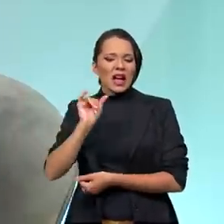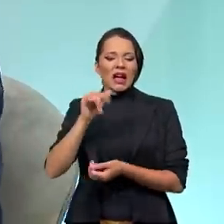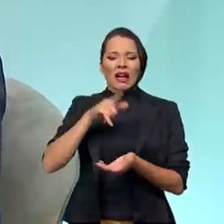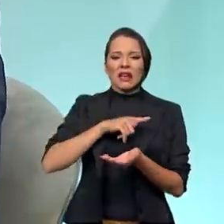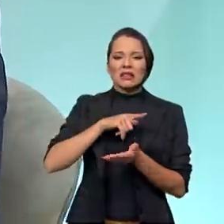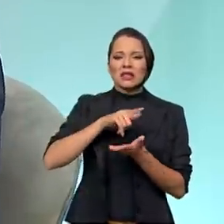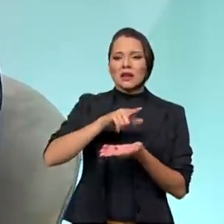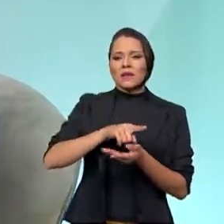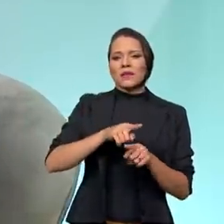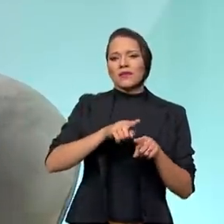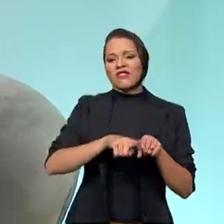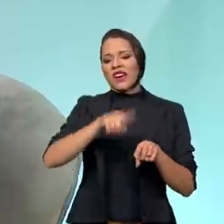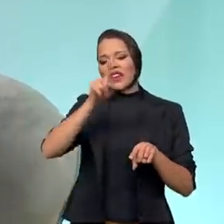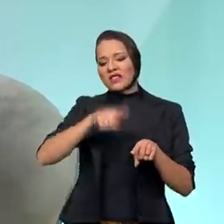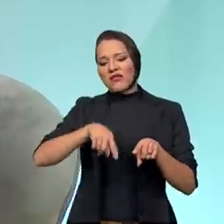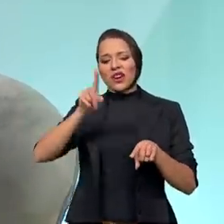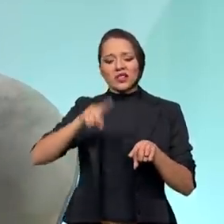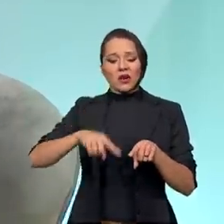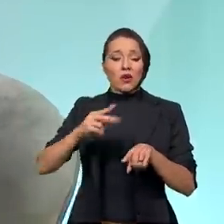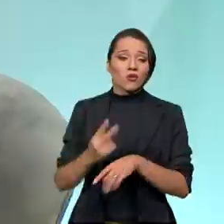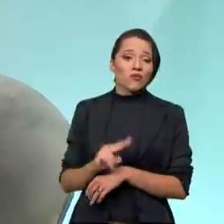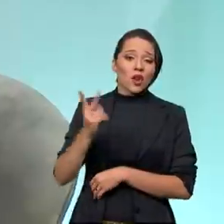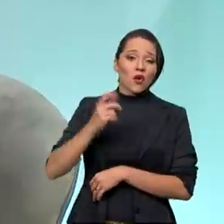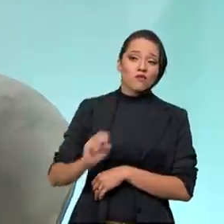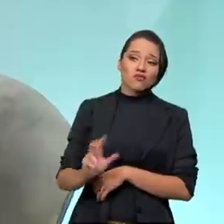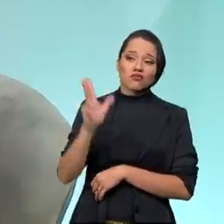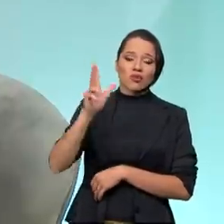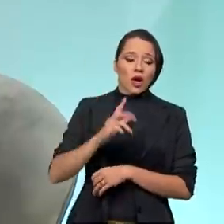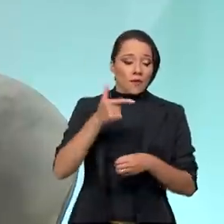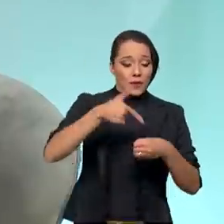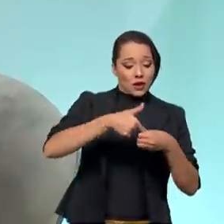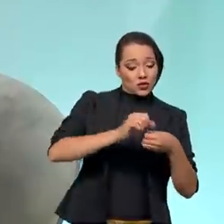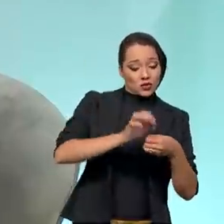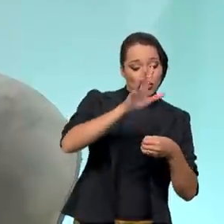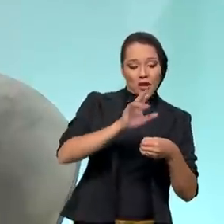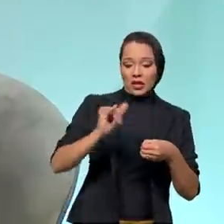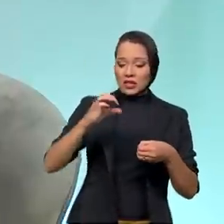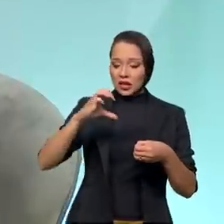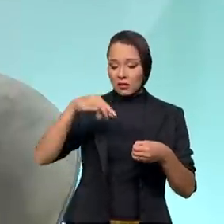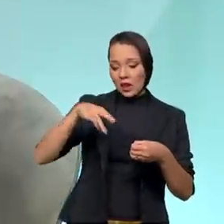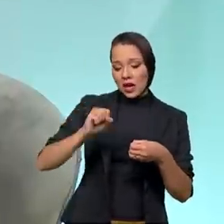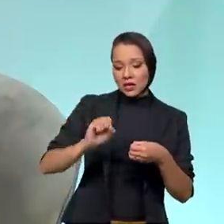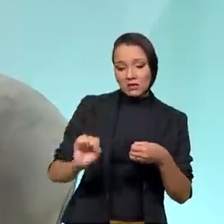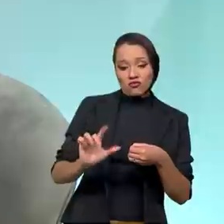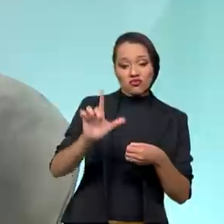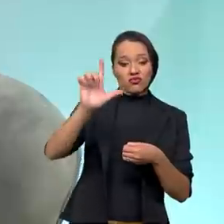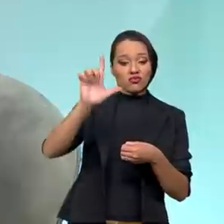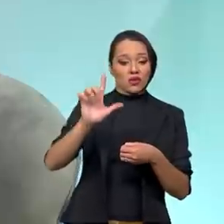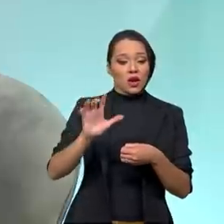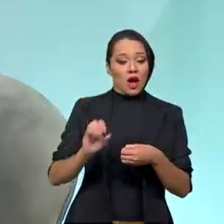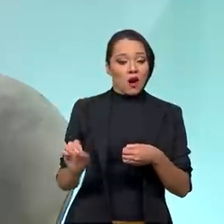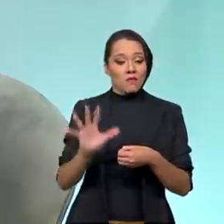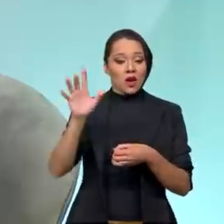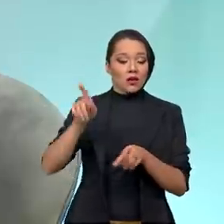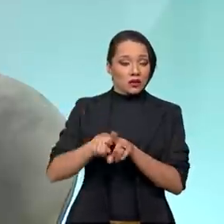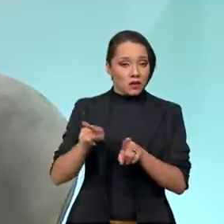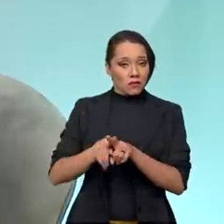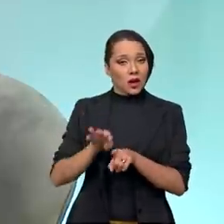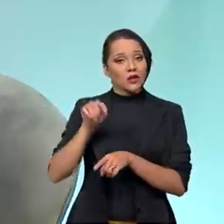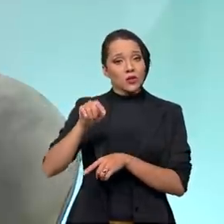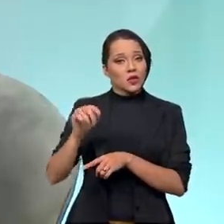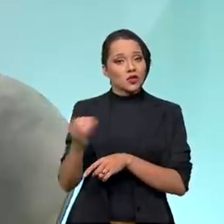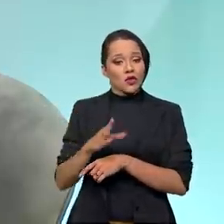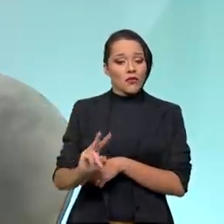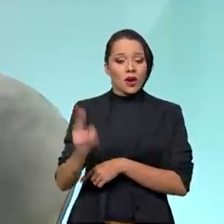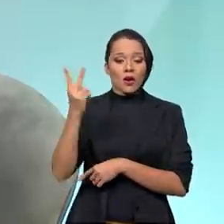cascata que nós temos quando o preço do combustível aumenta. O preço do combustível aumenta, o ICMS incide um percentual sobre esse